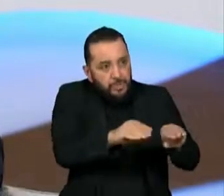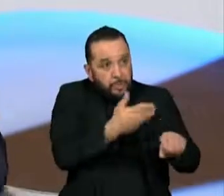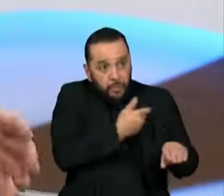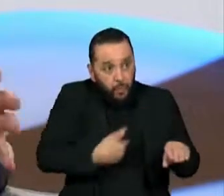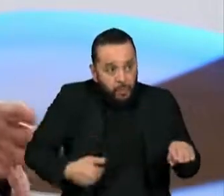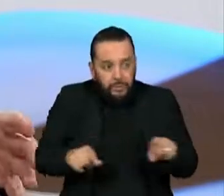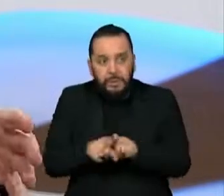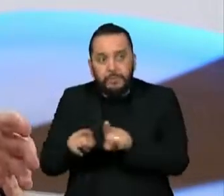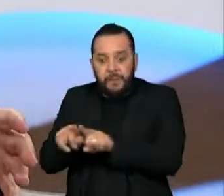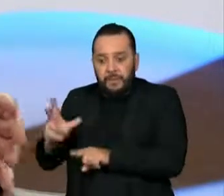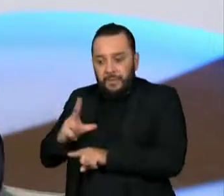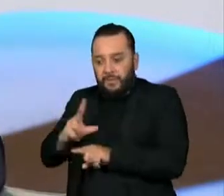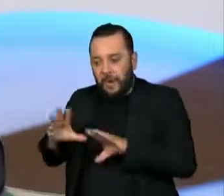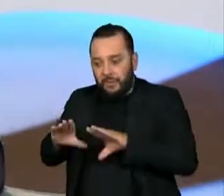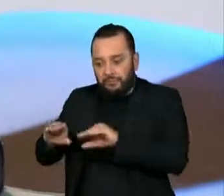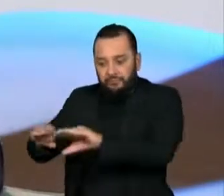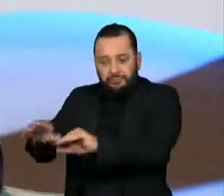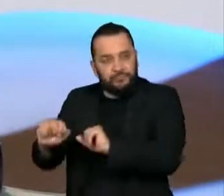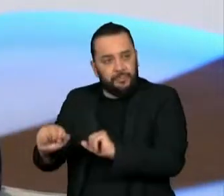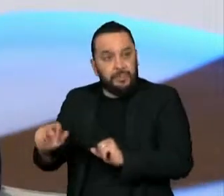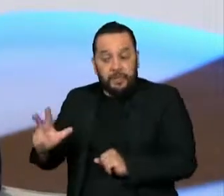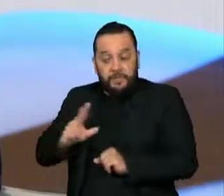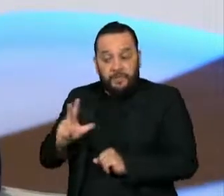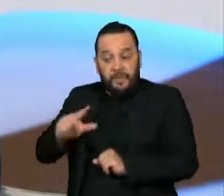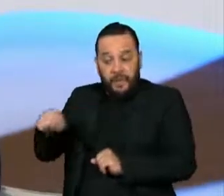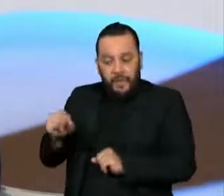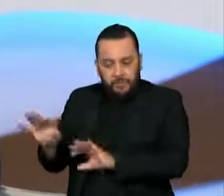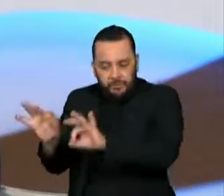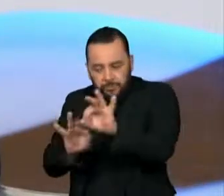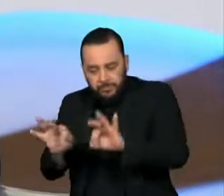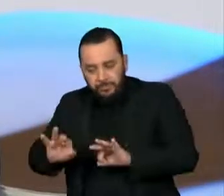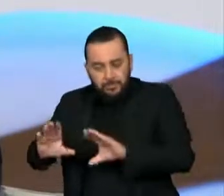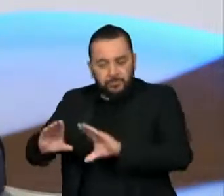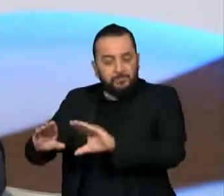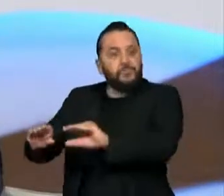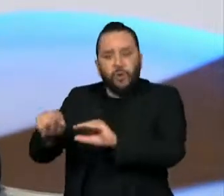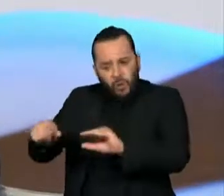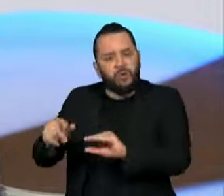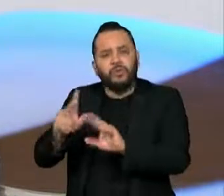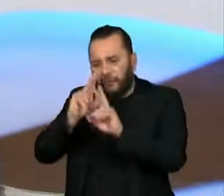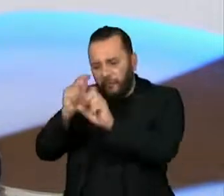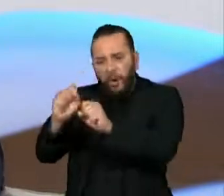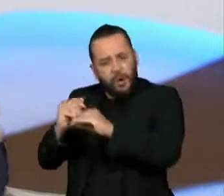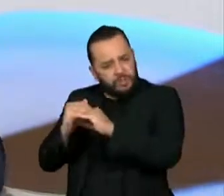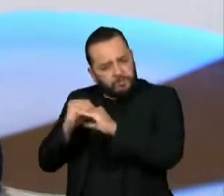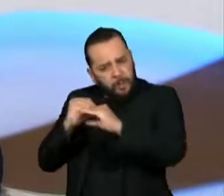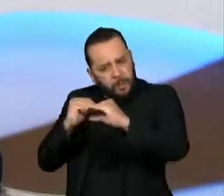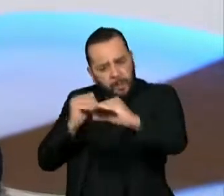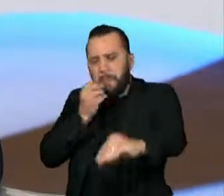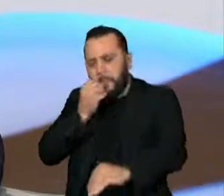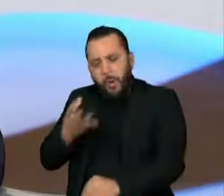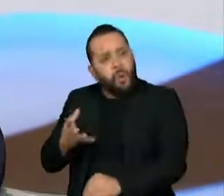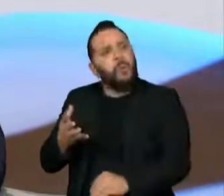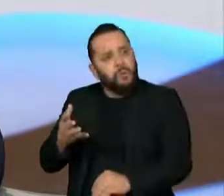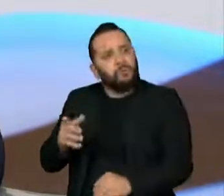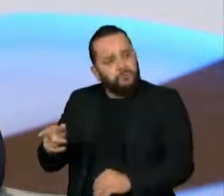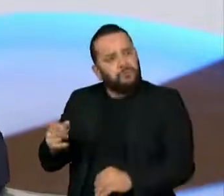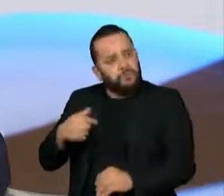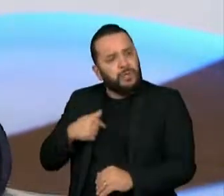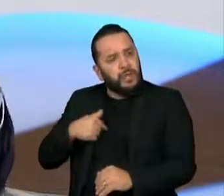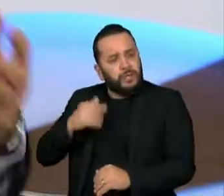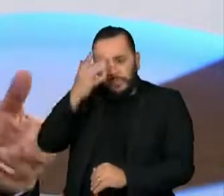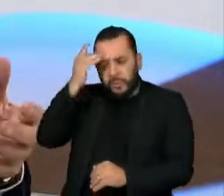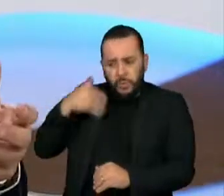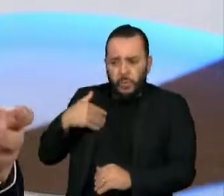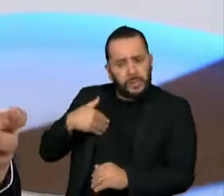As intervenções do sistema financeiro privado o tornaram um sistema, hoje ele é sólido, reconhecido como tal no mundo inteiro, tem